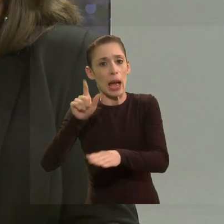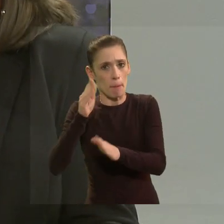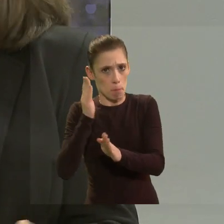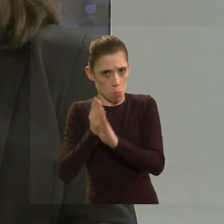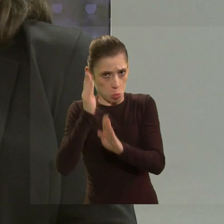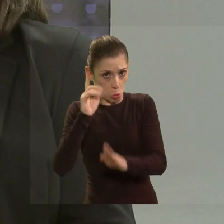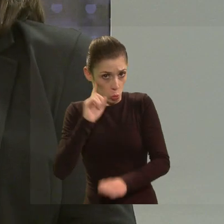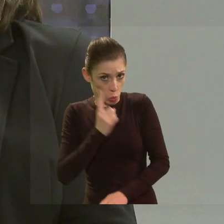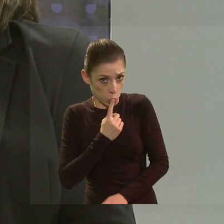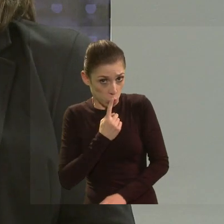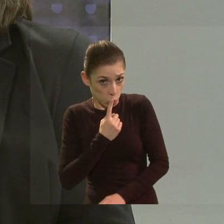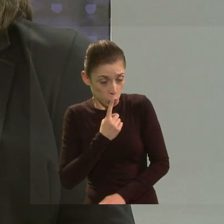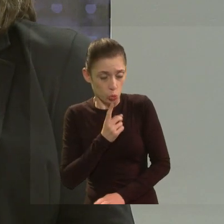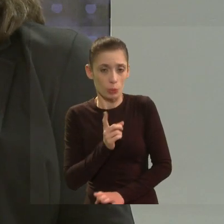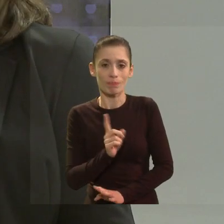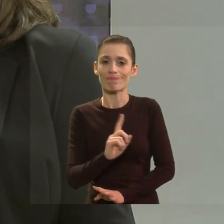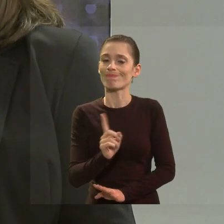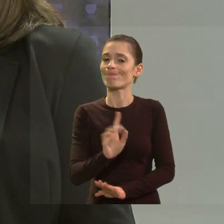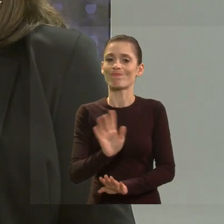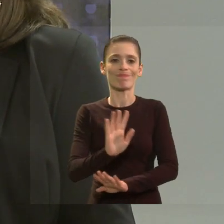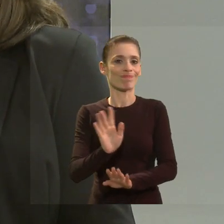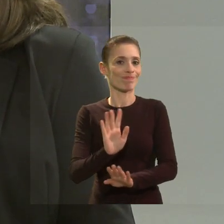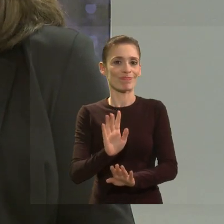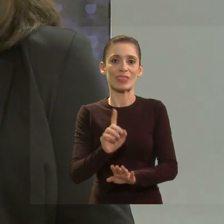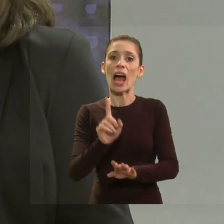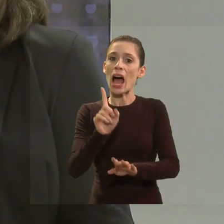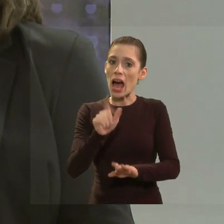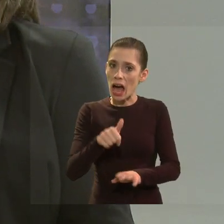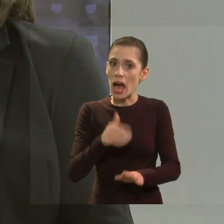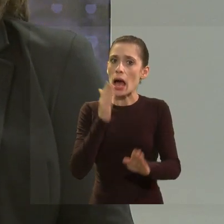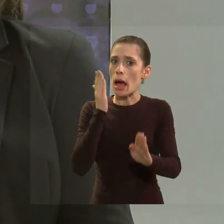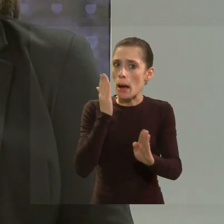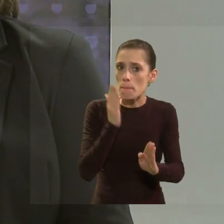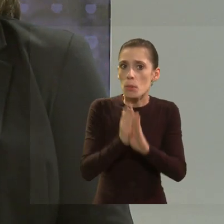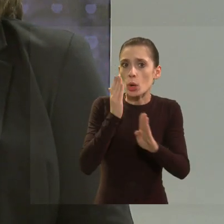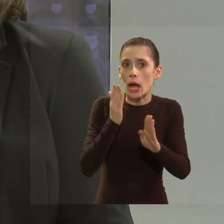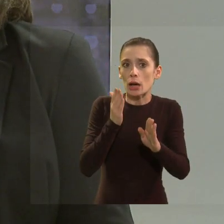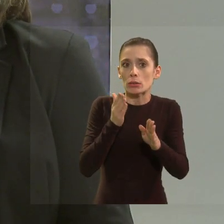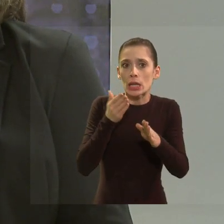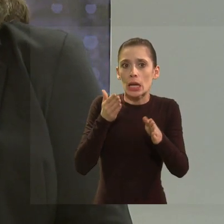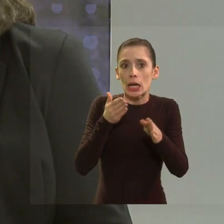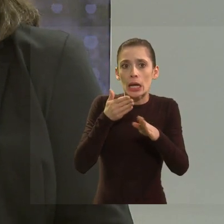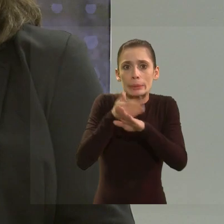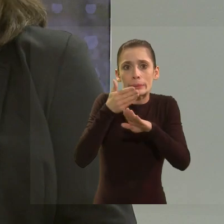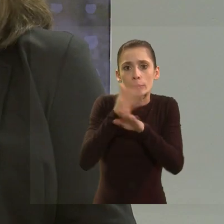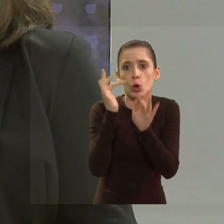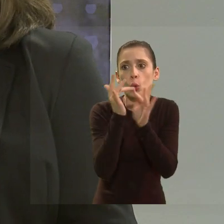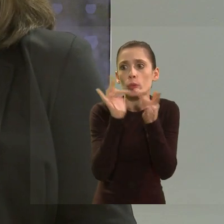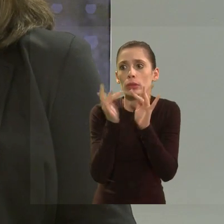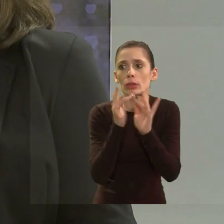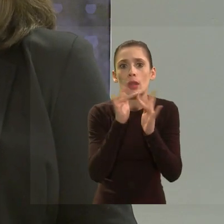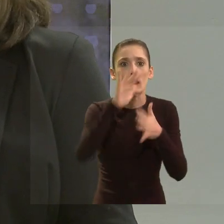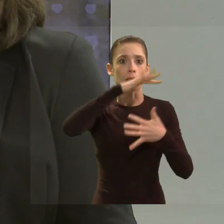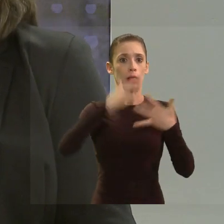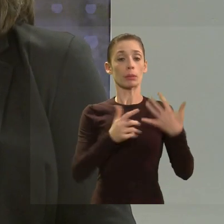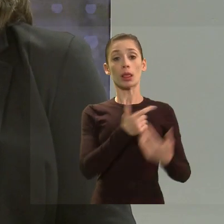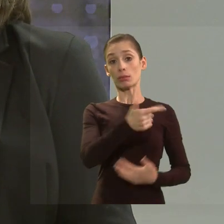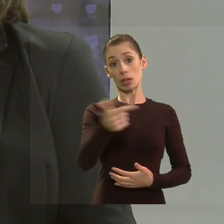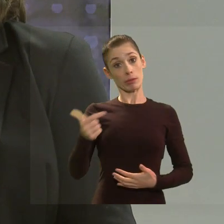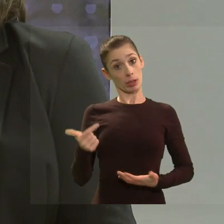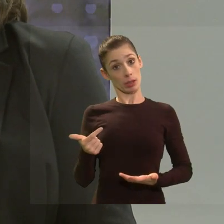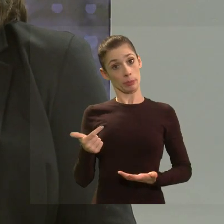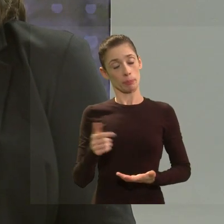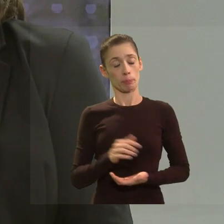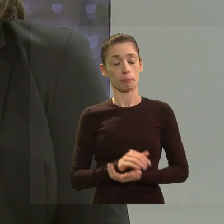causa da surdez? não, foi por causa que não foi permitido a ela o acesso à língua de sinais para que ela tivesse as mesmas